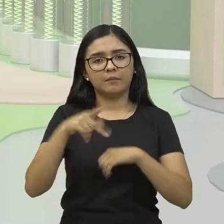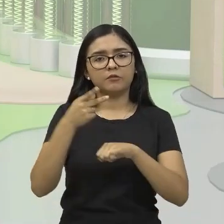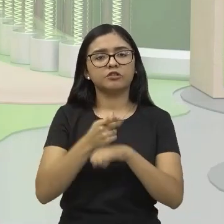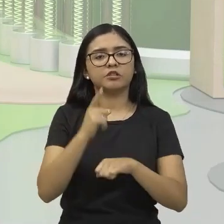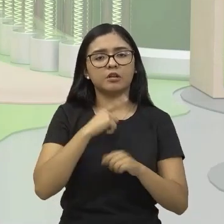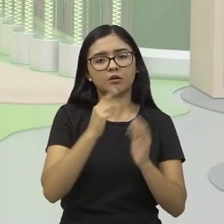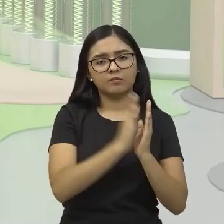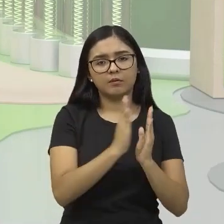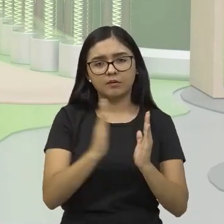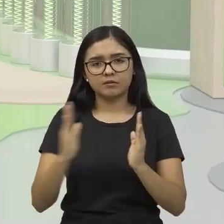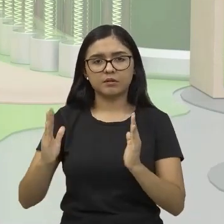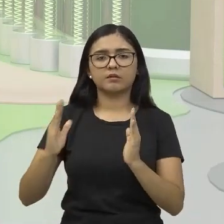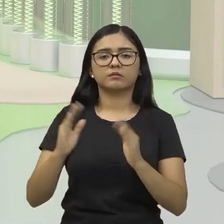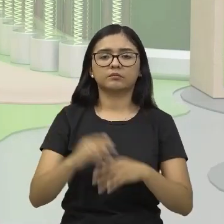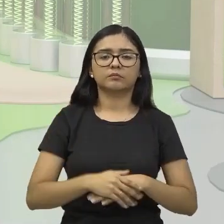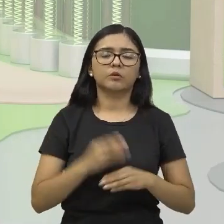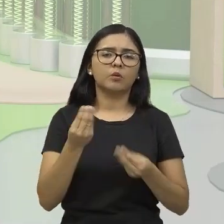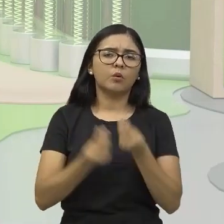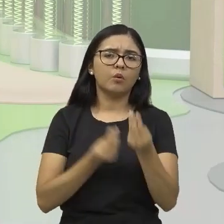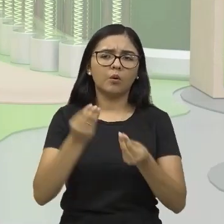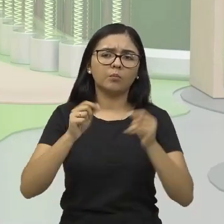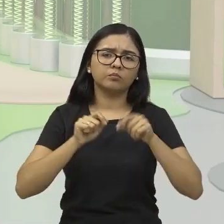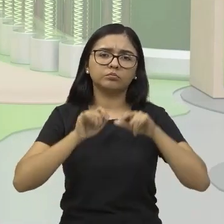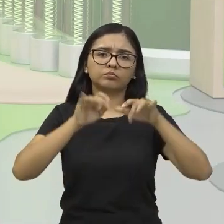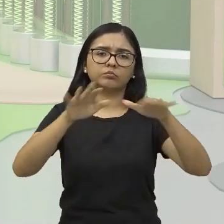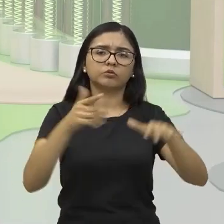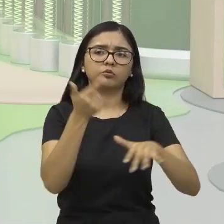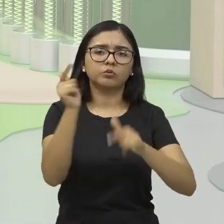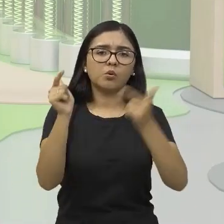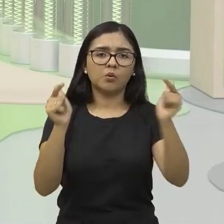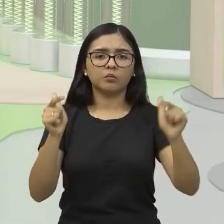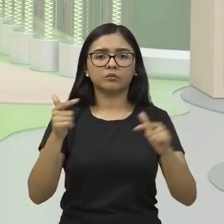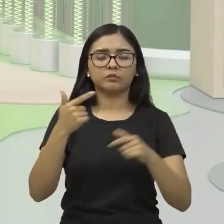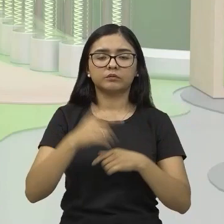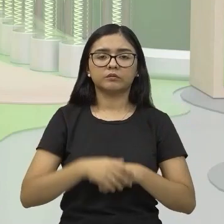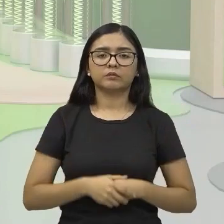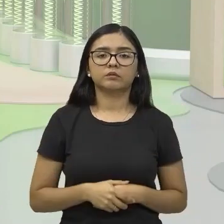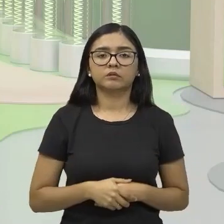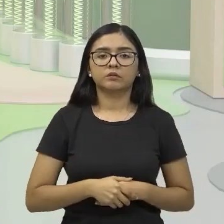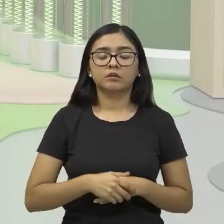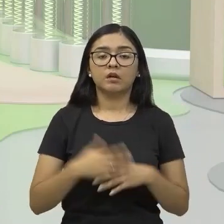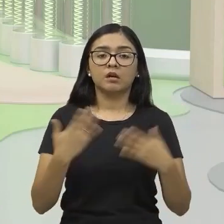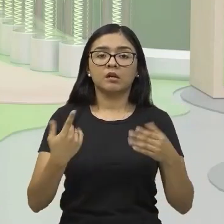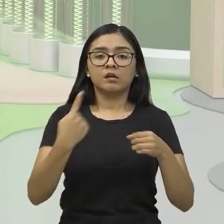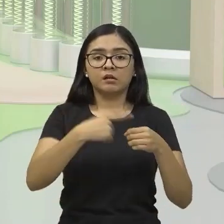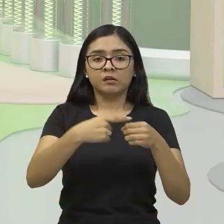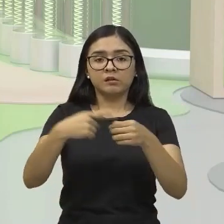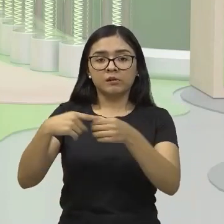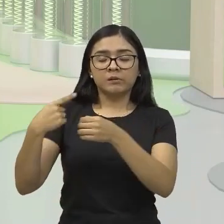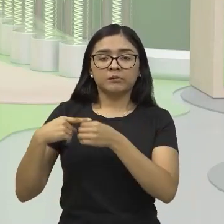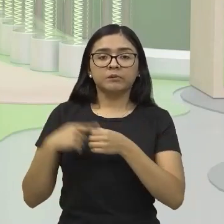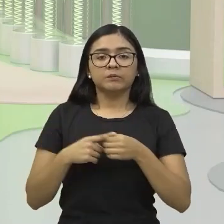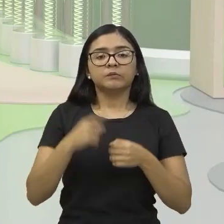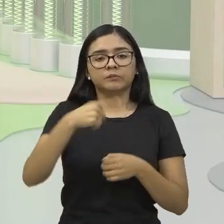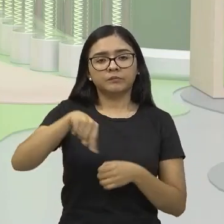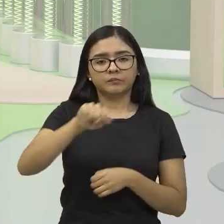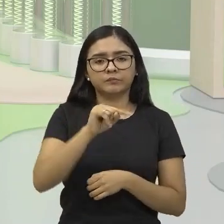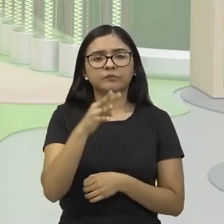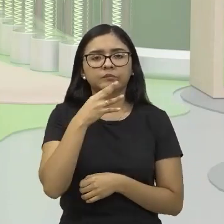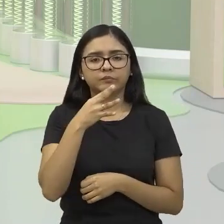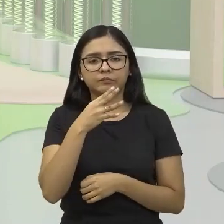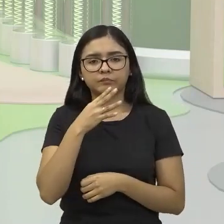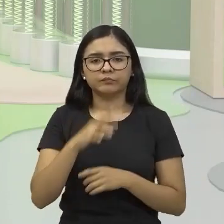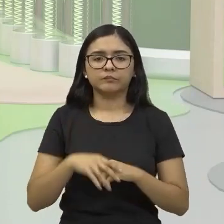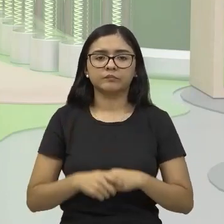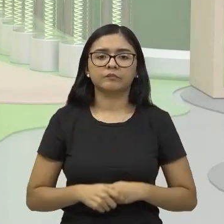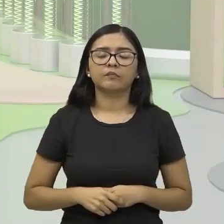chega aí a outras cidades, né? Você já deve ter ouvido falar do gasoduto Quari-Manaus. Esse gasoduto, ele é